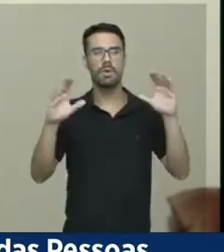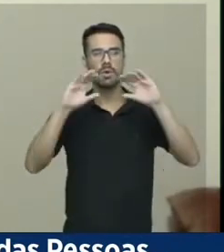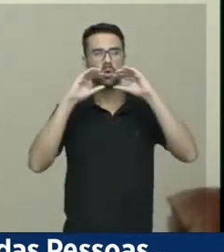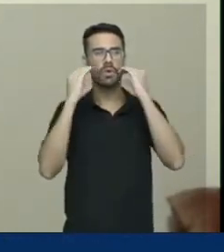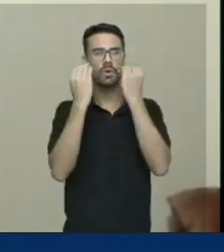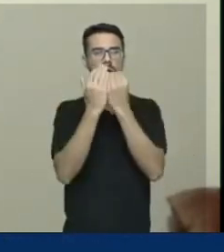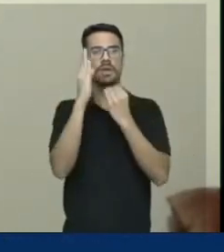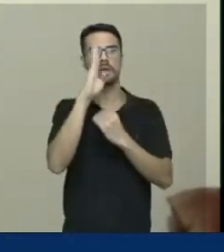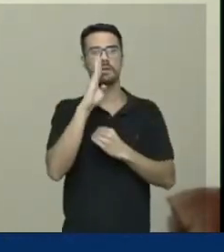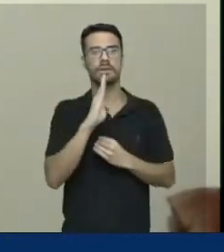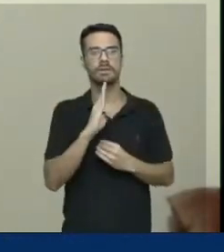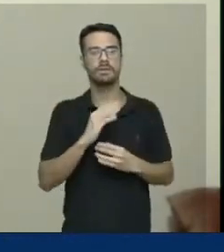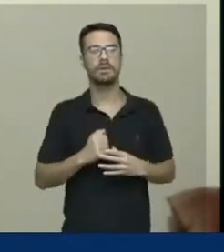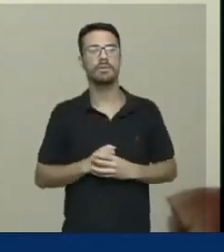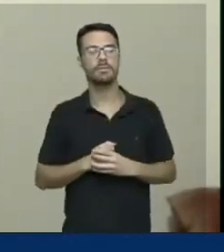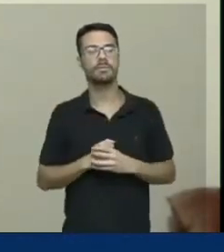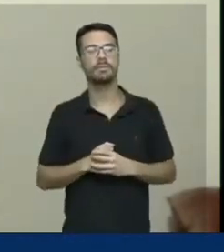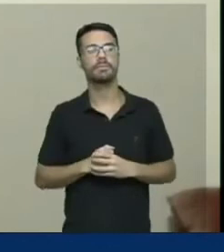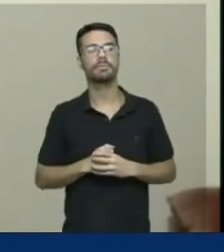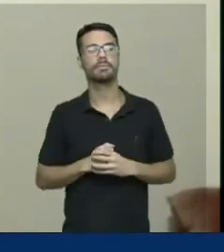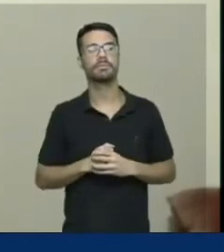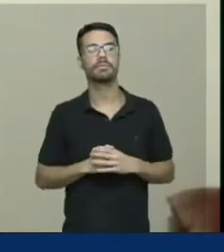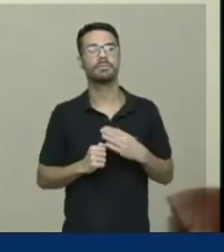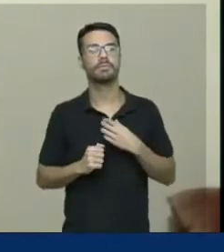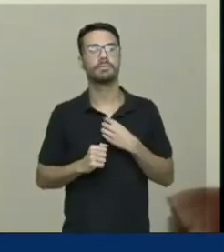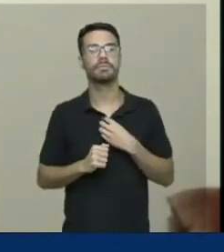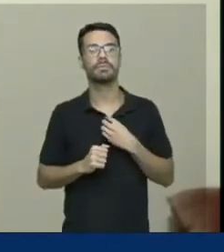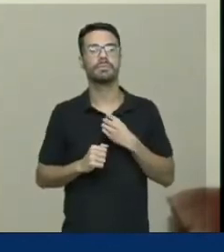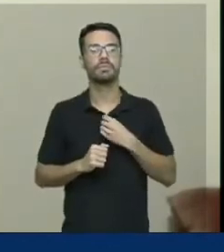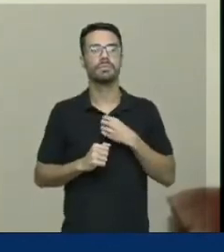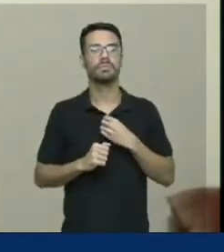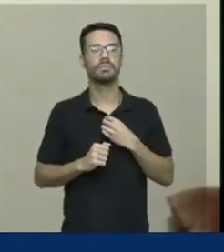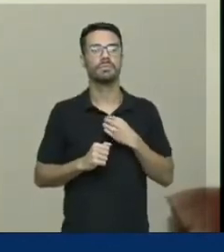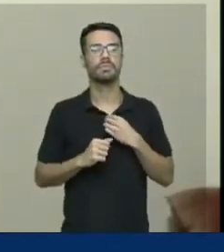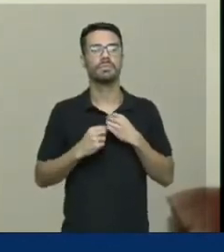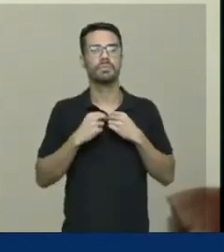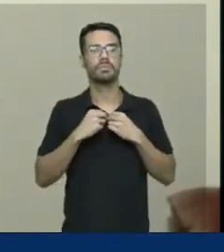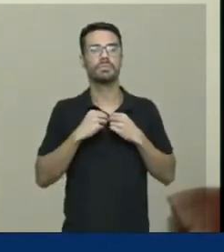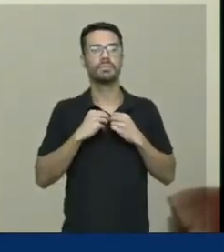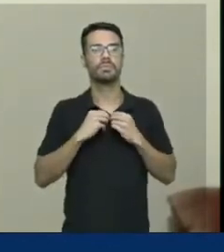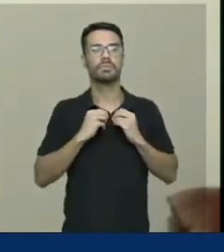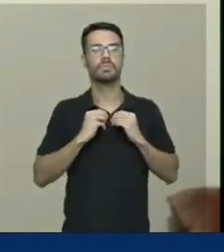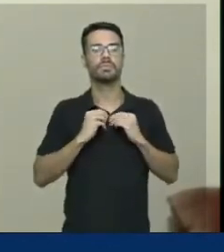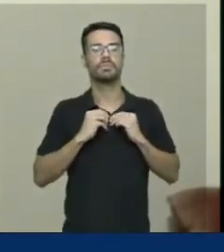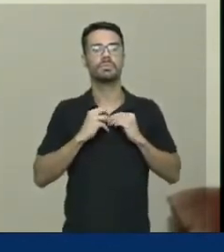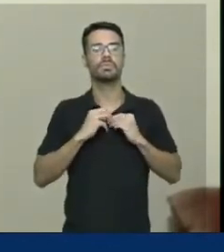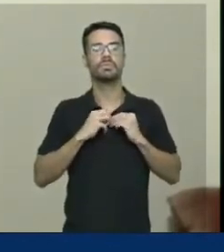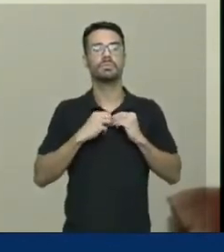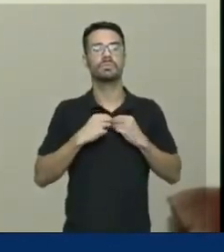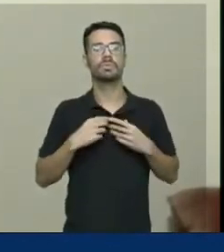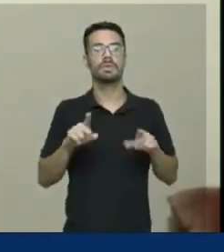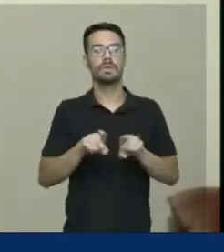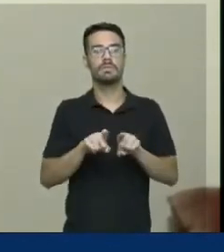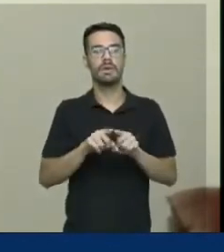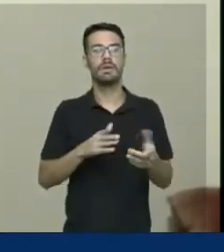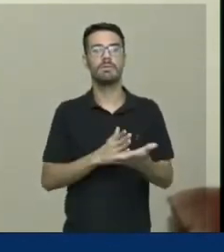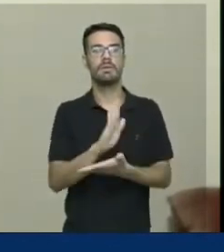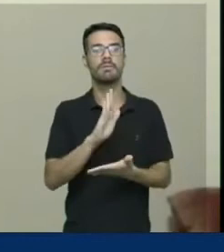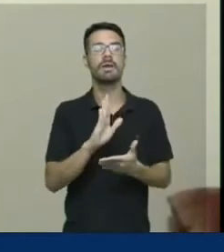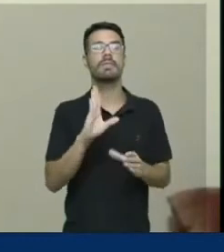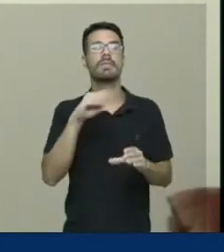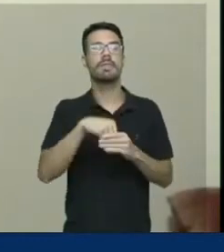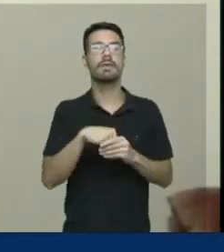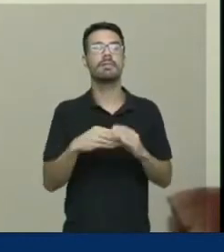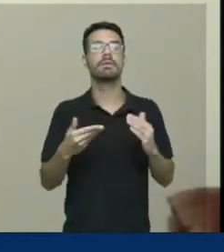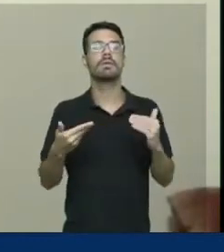e que salve equívoco, salve equívoco não, certamente, foi aprovada inclusive no âmbito da Câmara dos